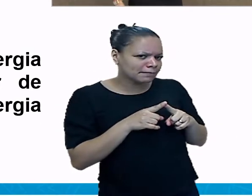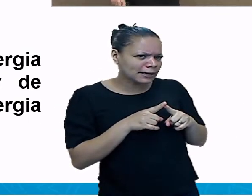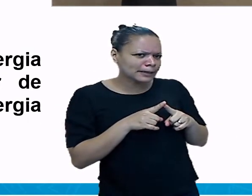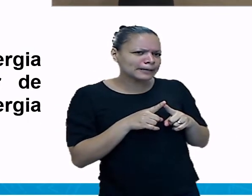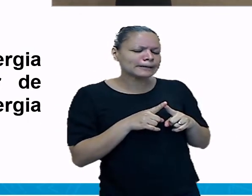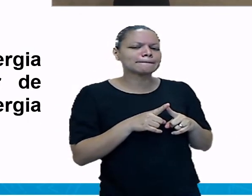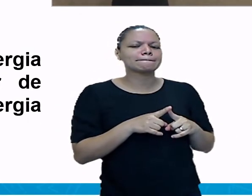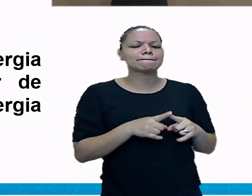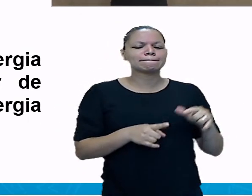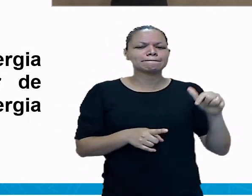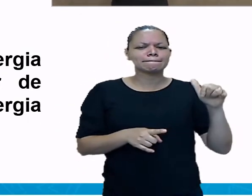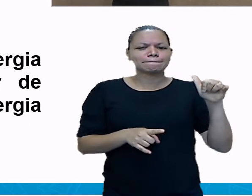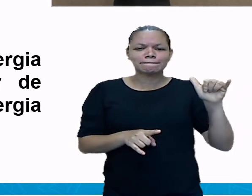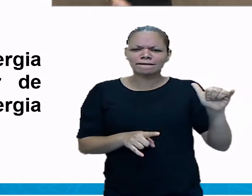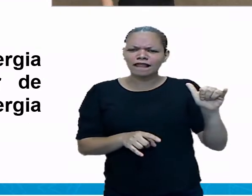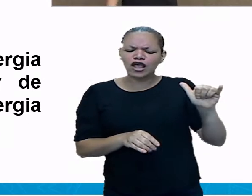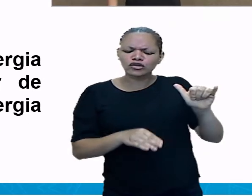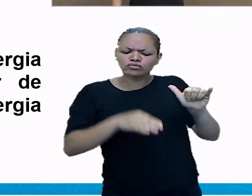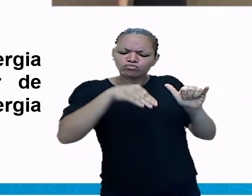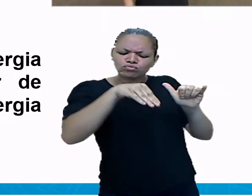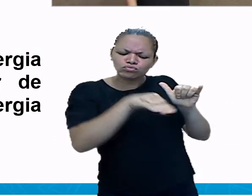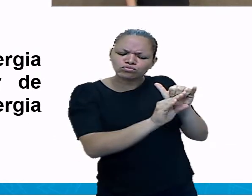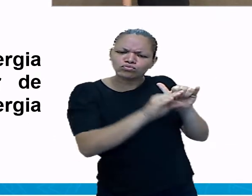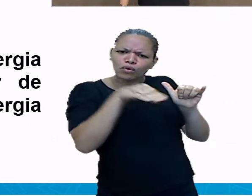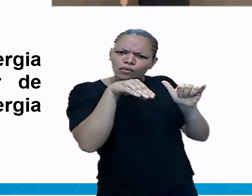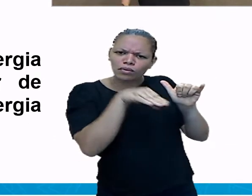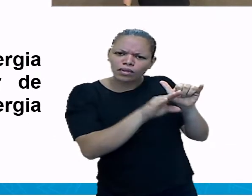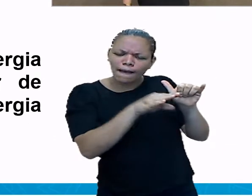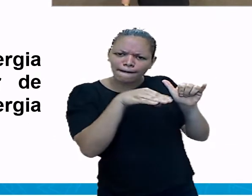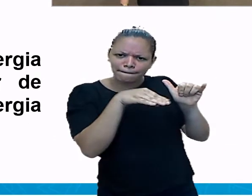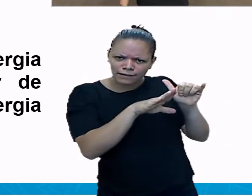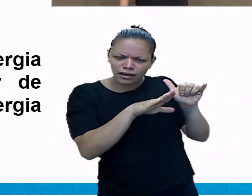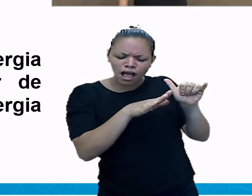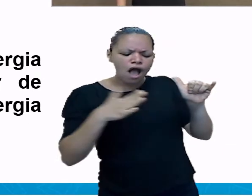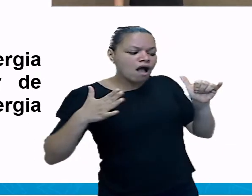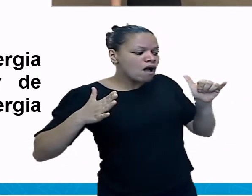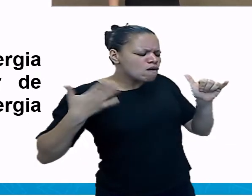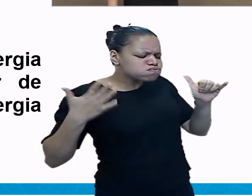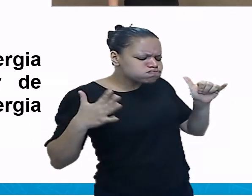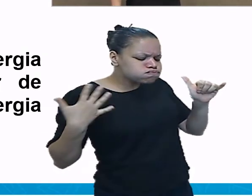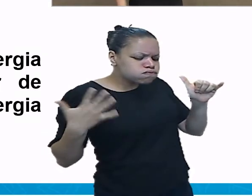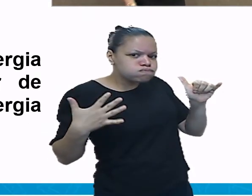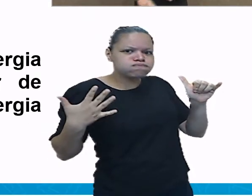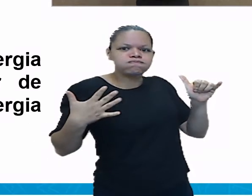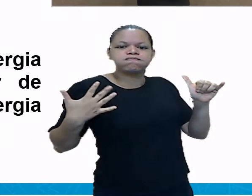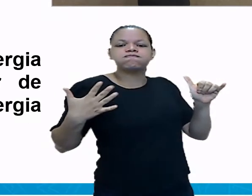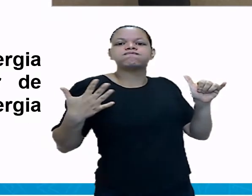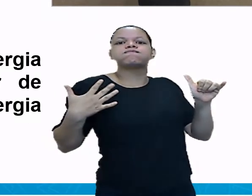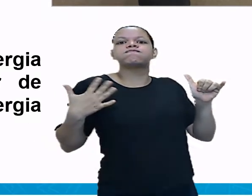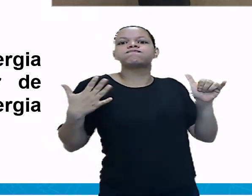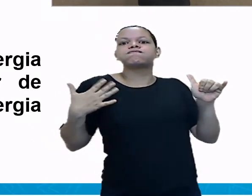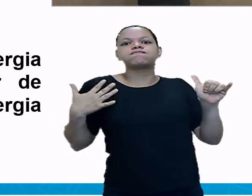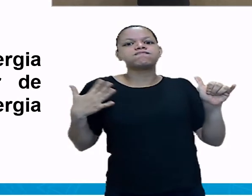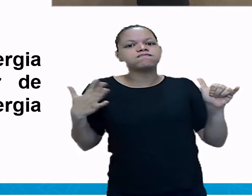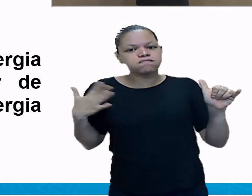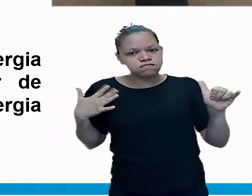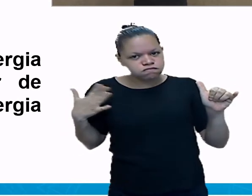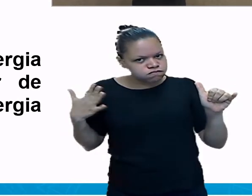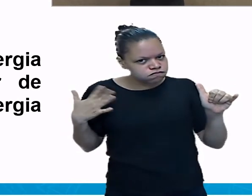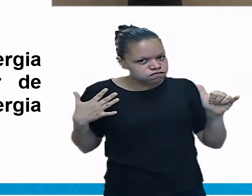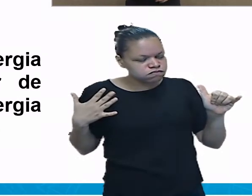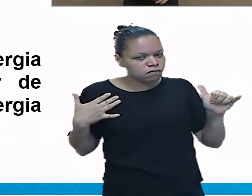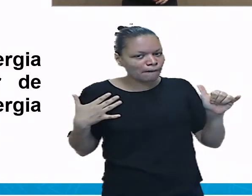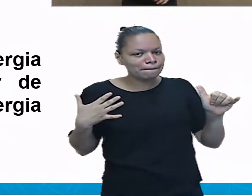que é o próprio calor. O calor é a energia térmica associada à energia cinética das